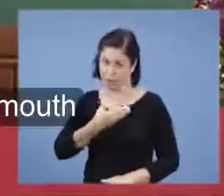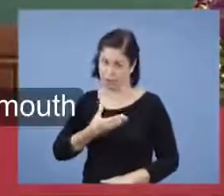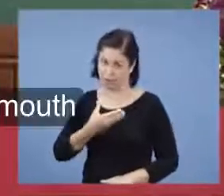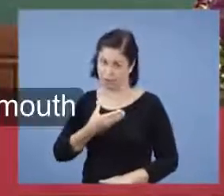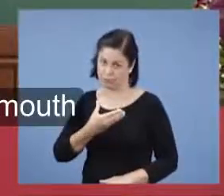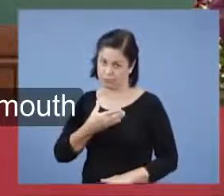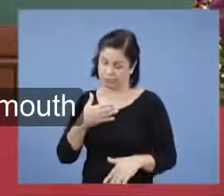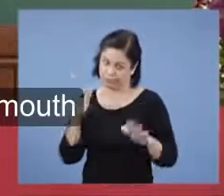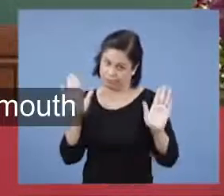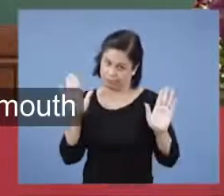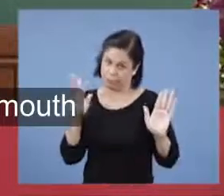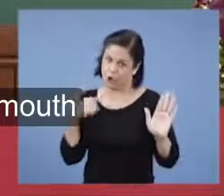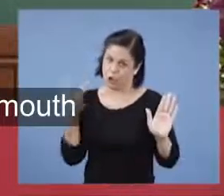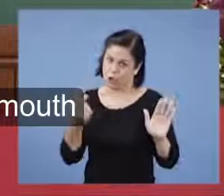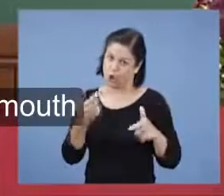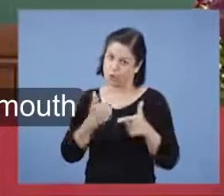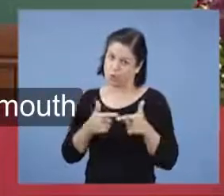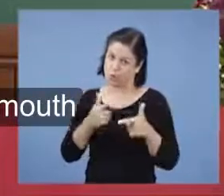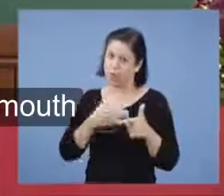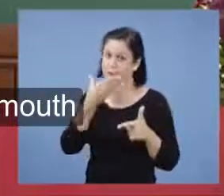Nosso problema é o Papai do Céu.